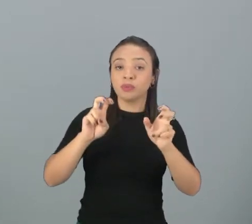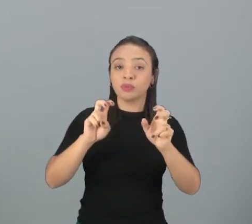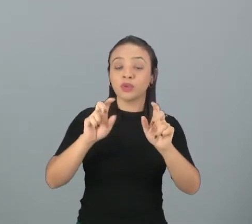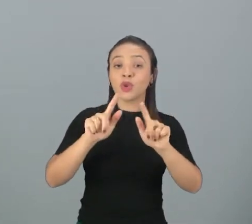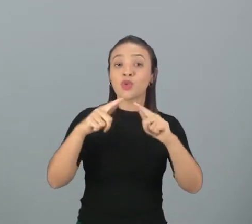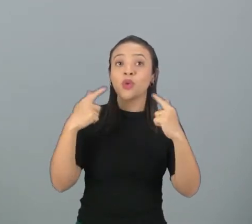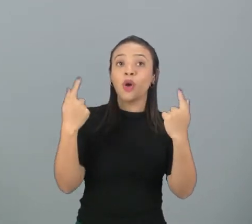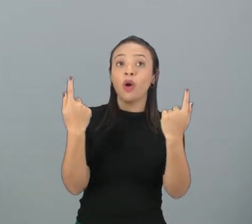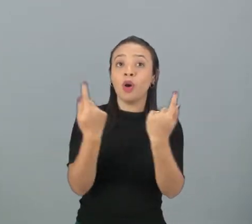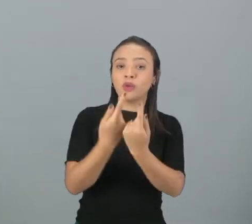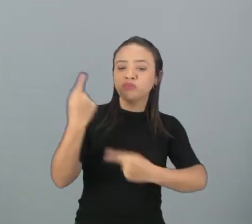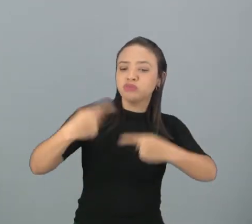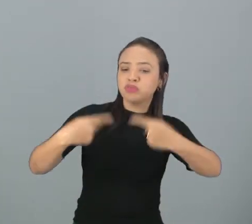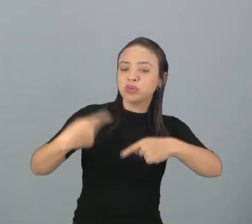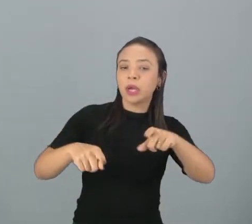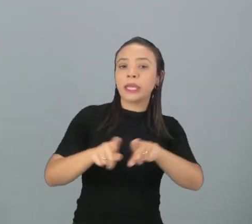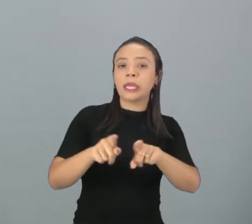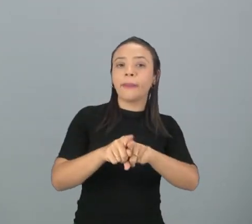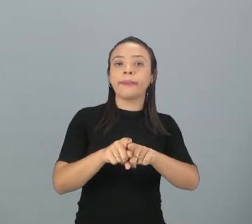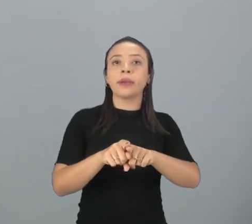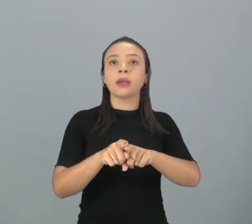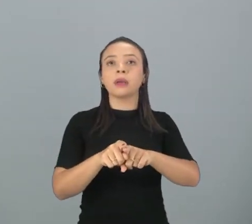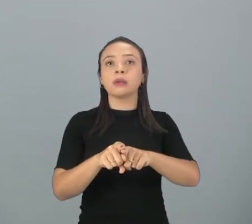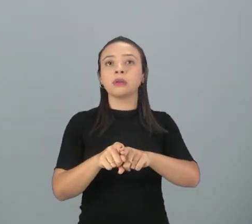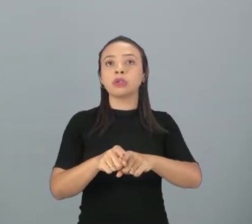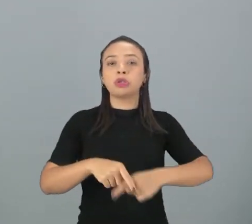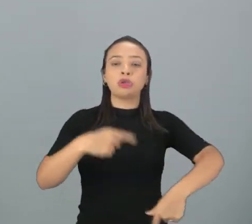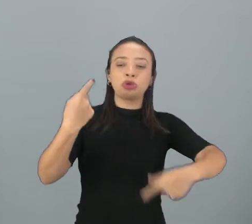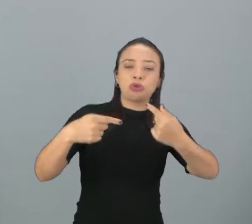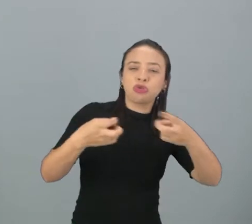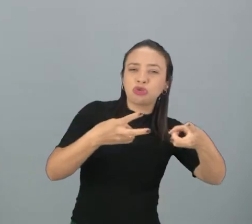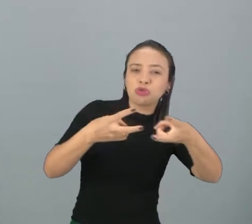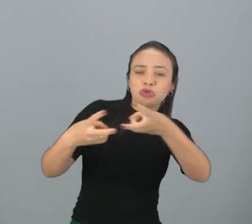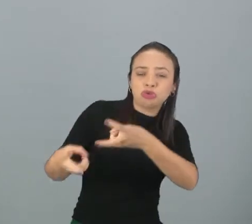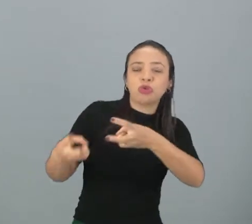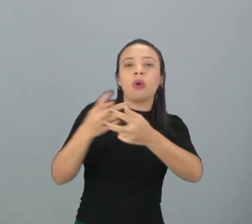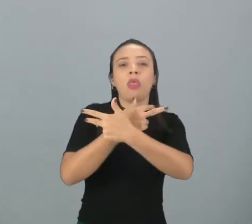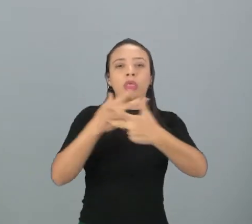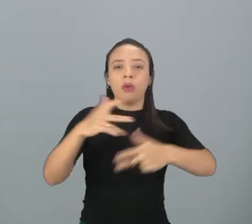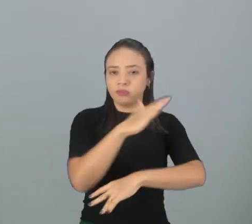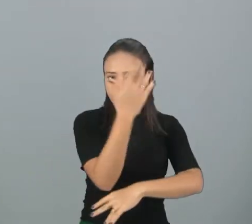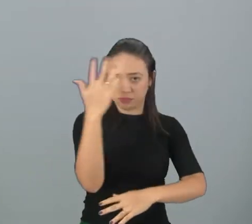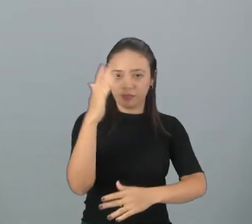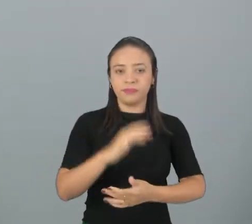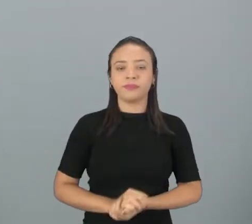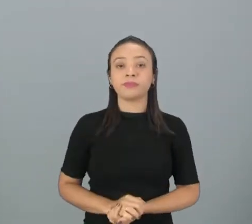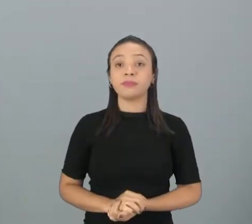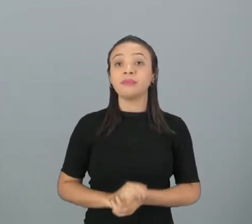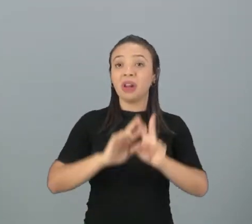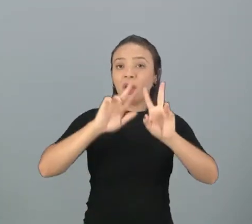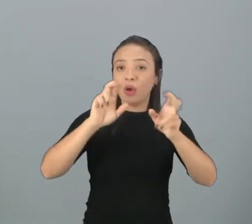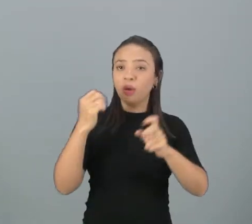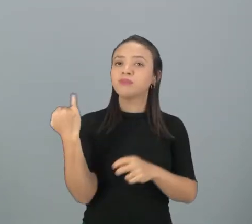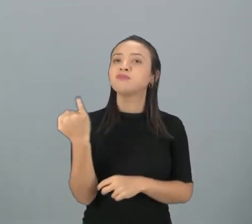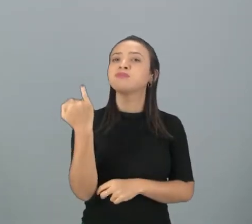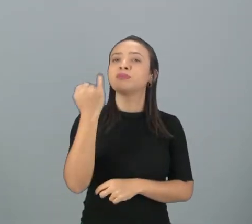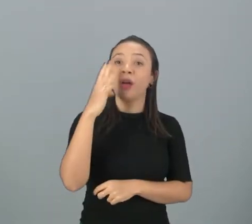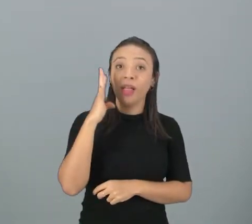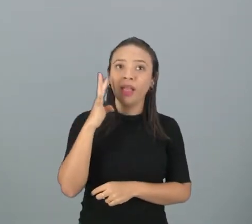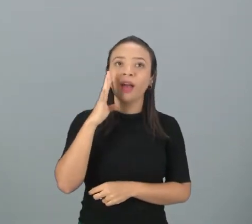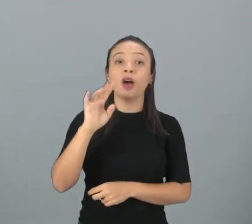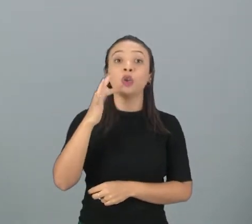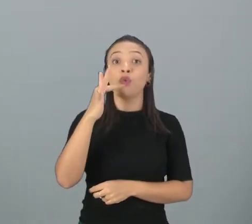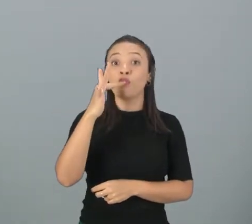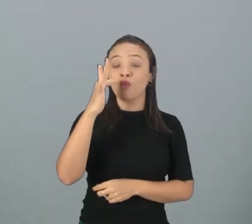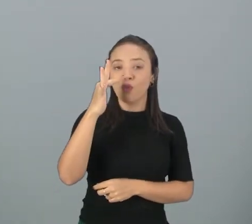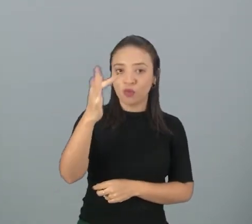geopolítica e as disputas por recursos naturais. Lembrando que isso um assunto muito interessante, num